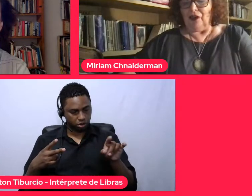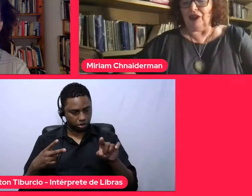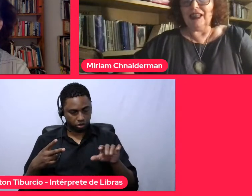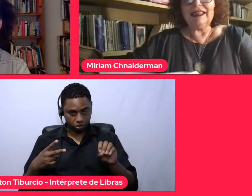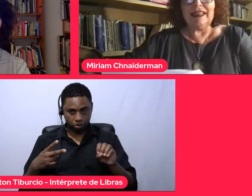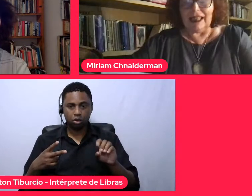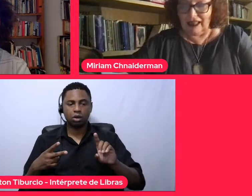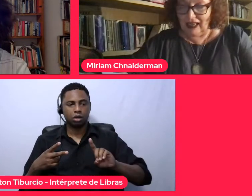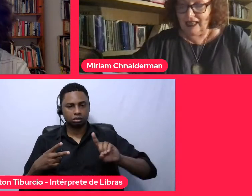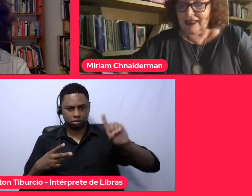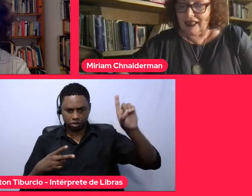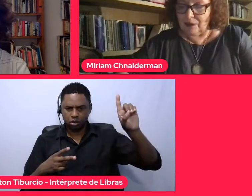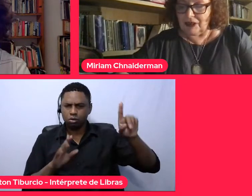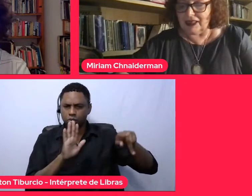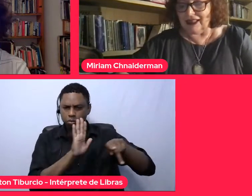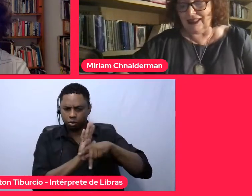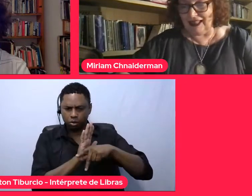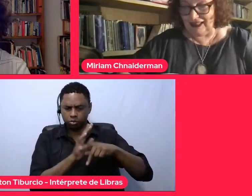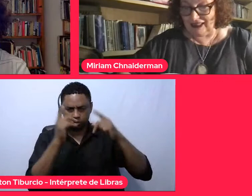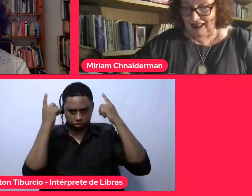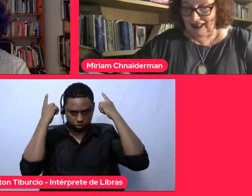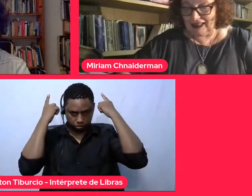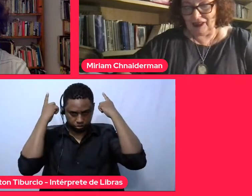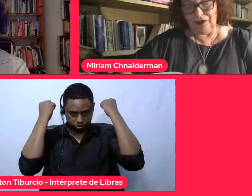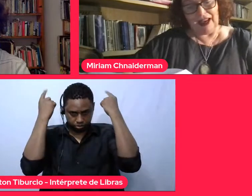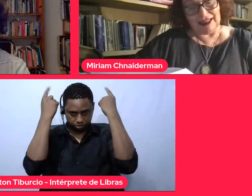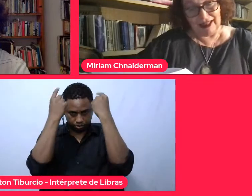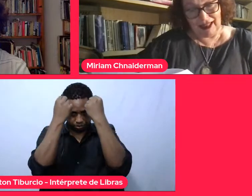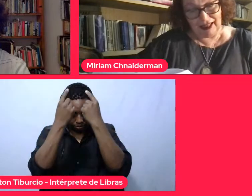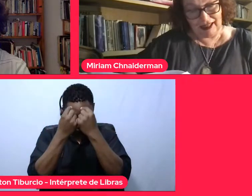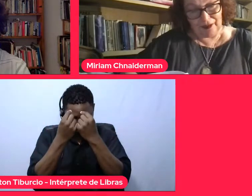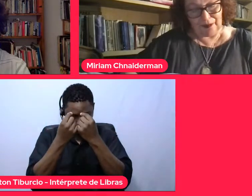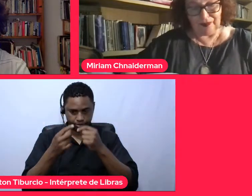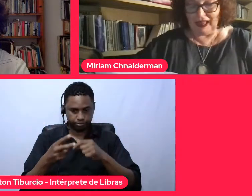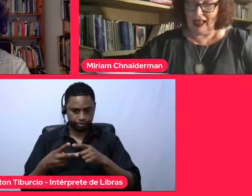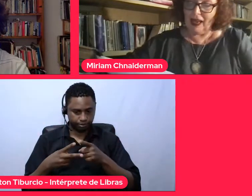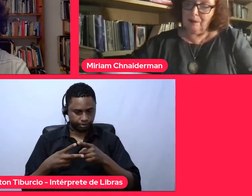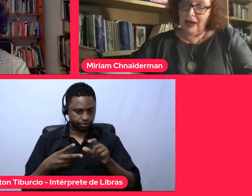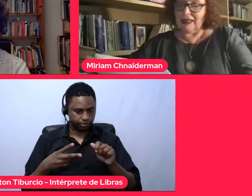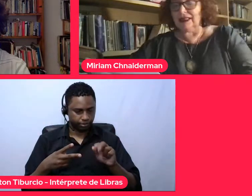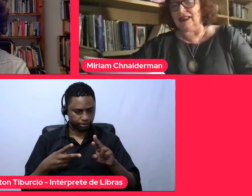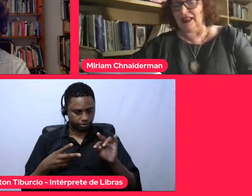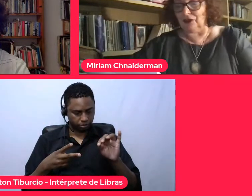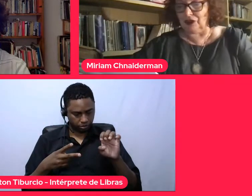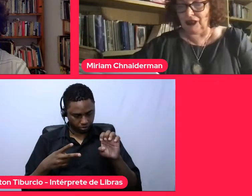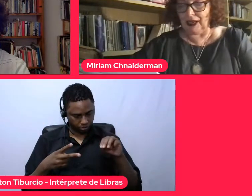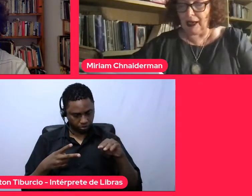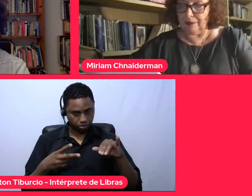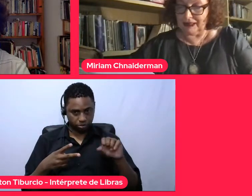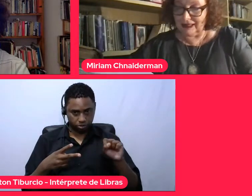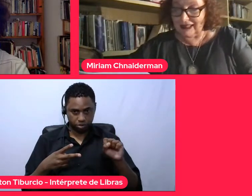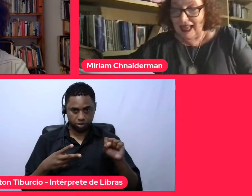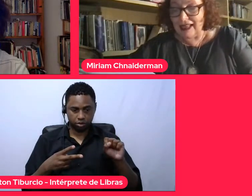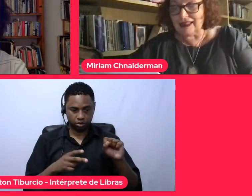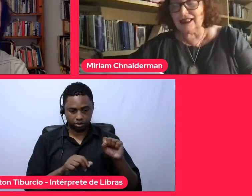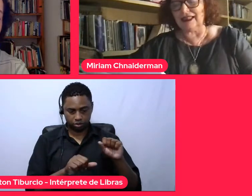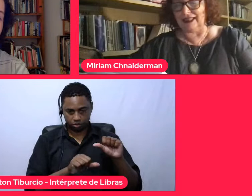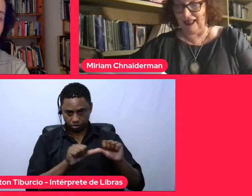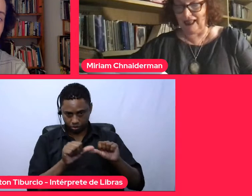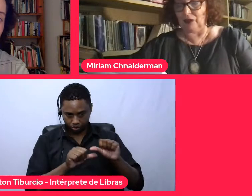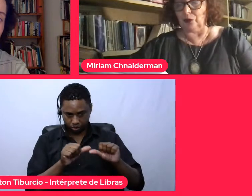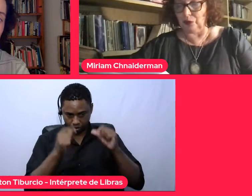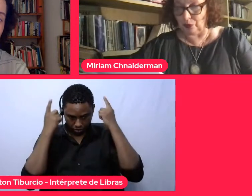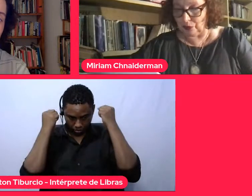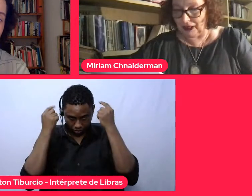Quando Artemis estrangeira se faz grega, ela passa a traduzir a capacidade